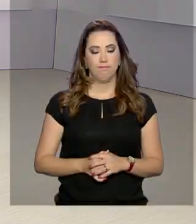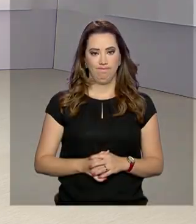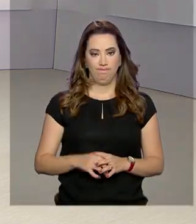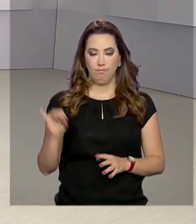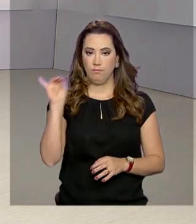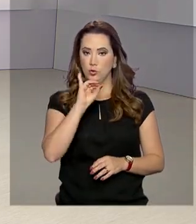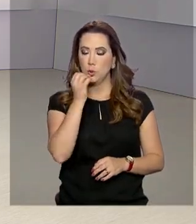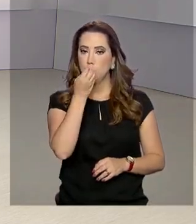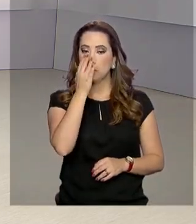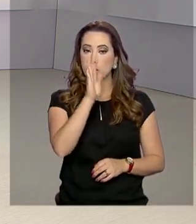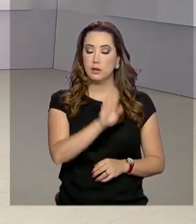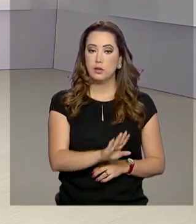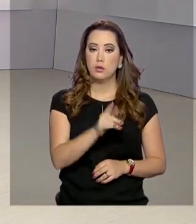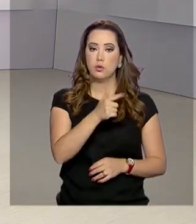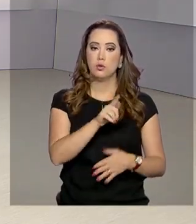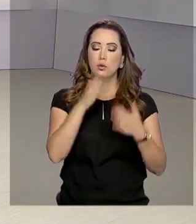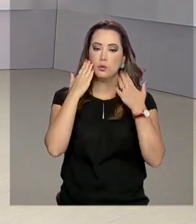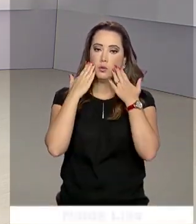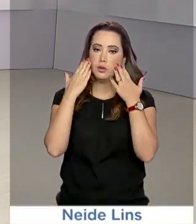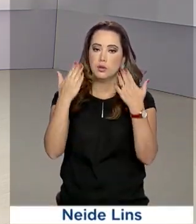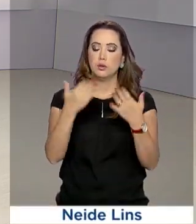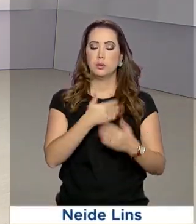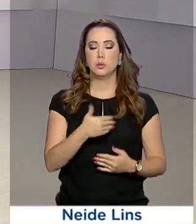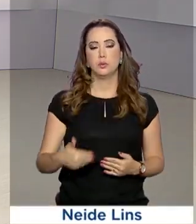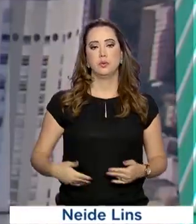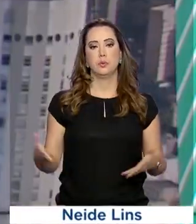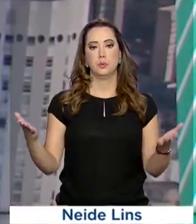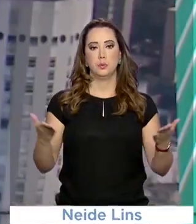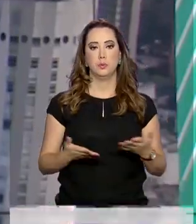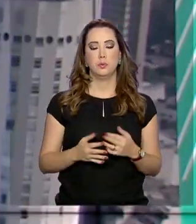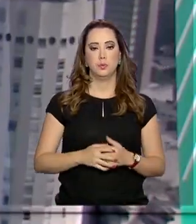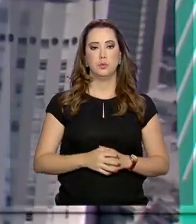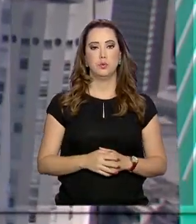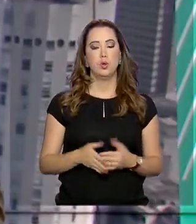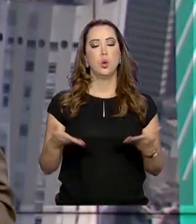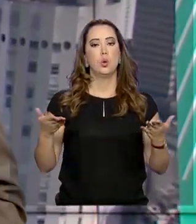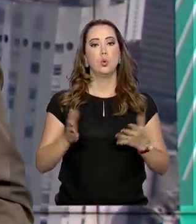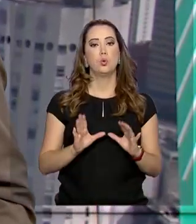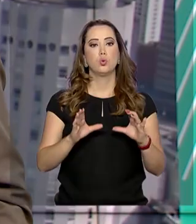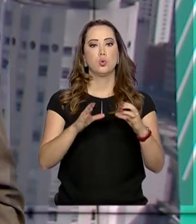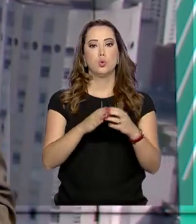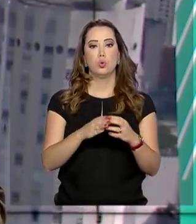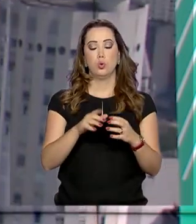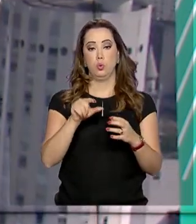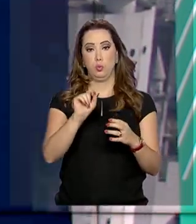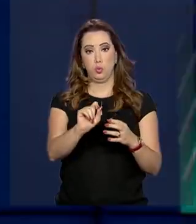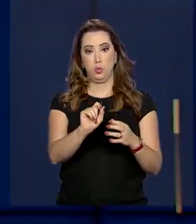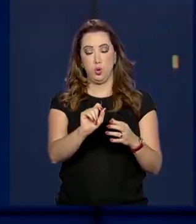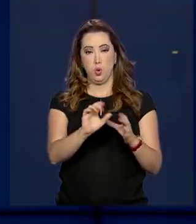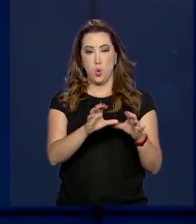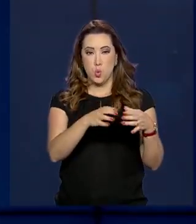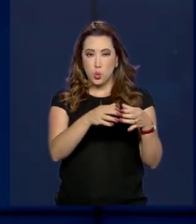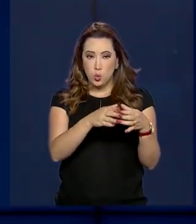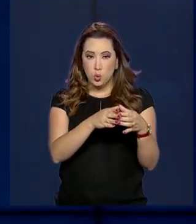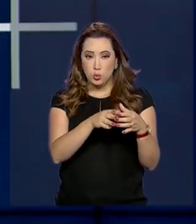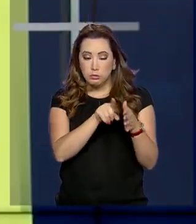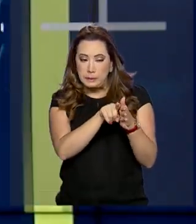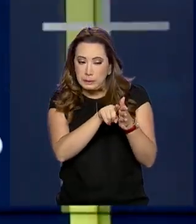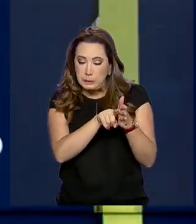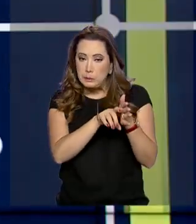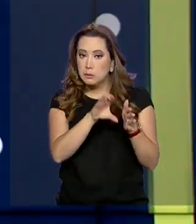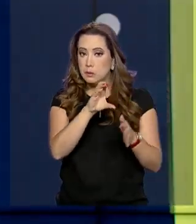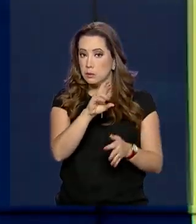Olá, boa tarde. Já estamos no ar com o governo agora. Hoje o gabinete de crise instituído pelo presidente Jair